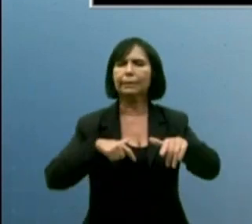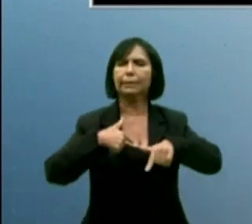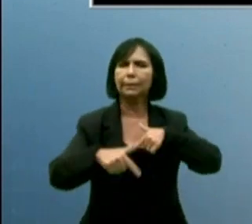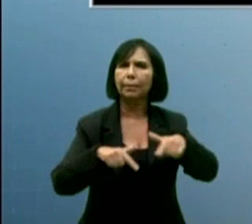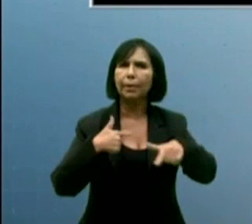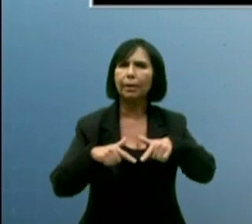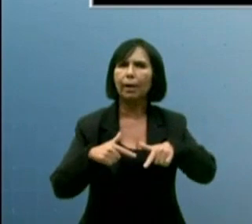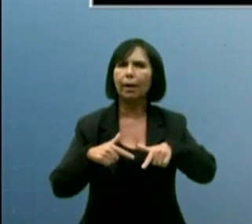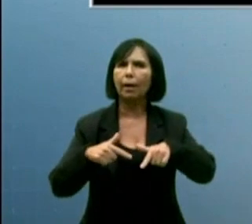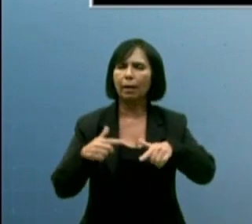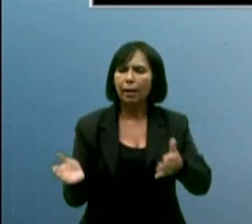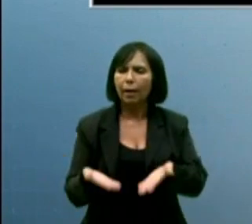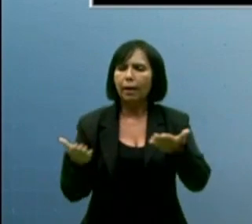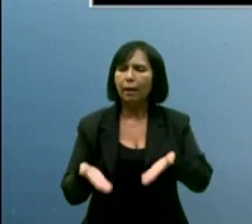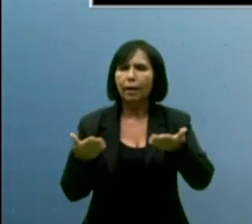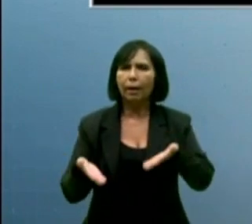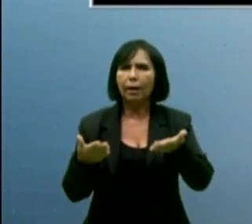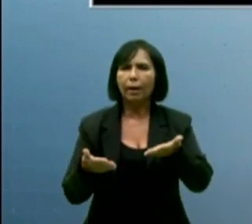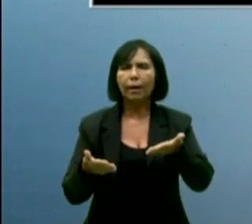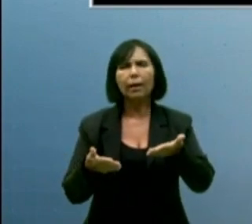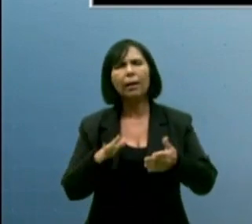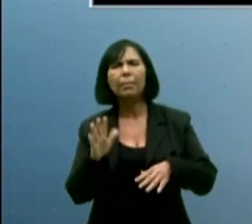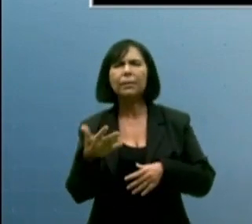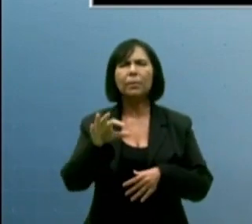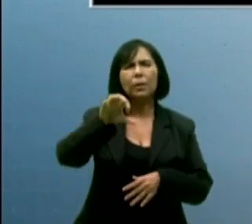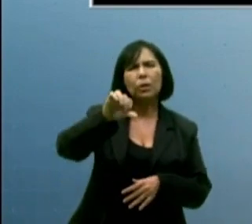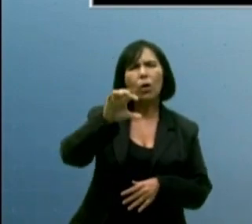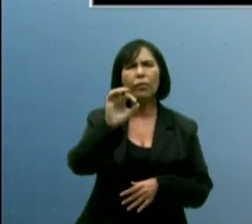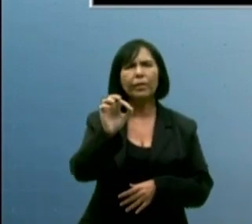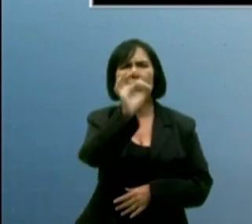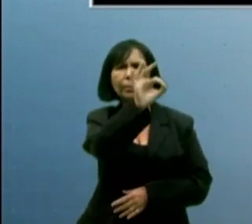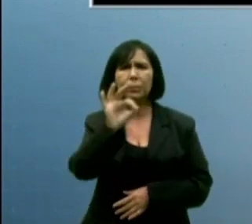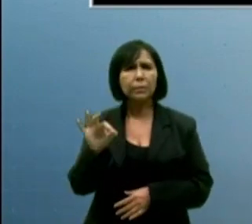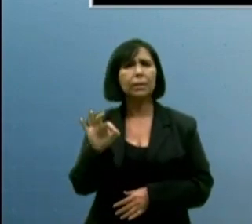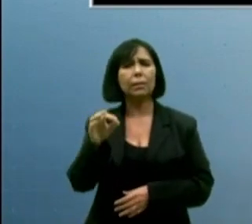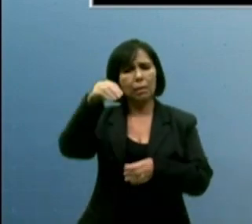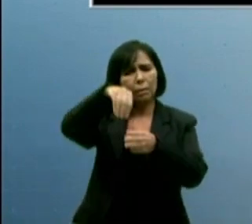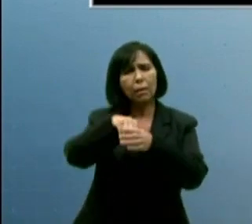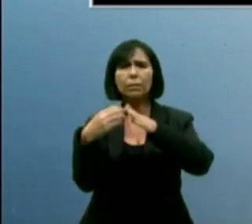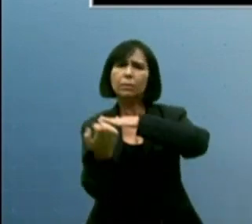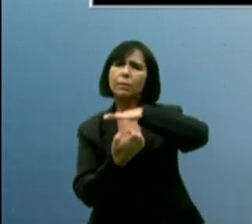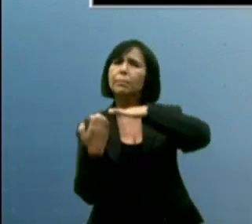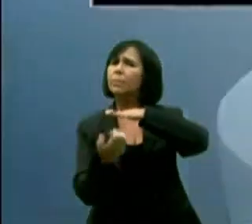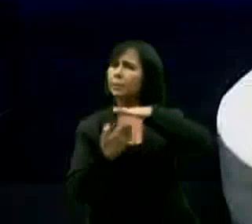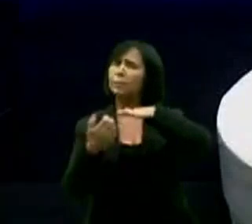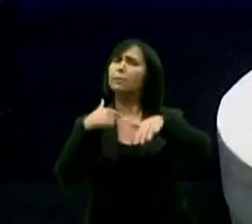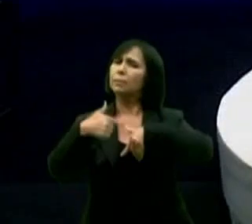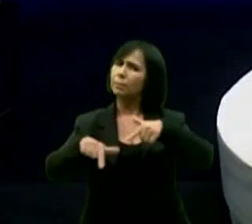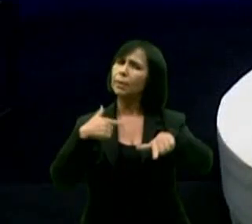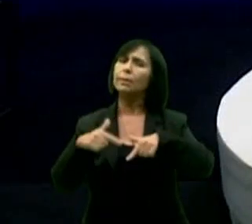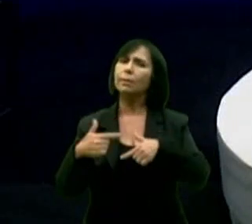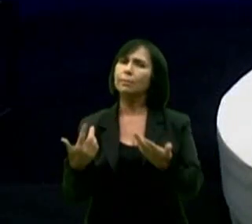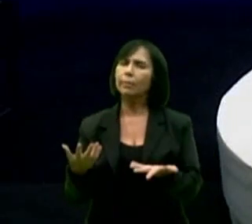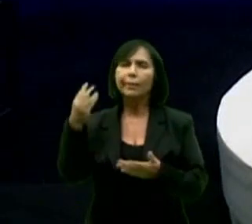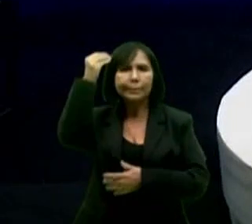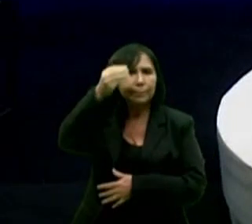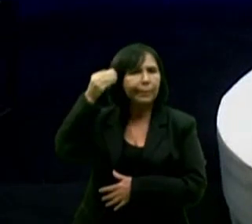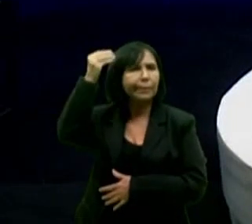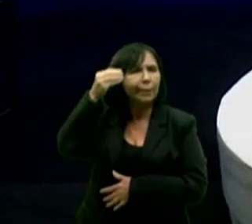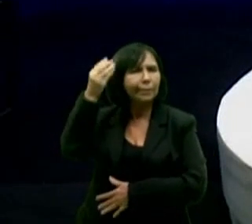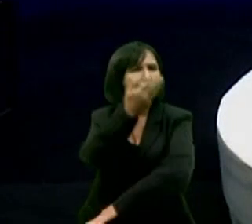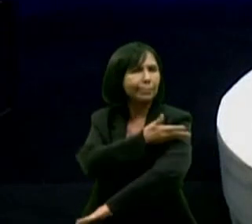aluno e que a grande maioria, mais de 90%, fica trabalhando dentro dessas empresas que nós apresentamos. Essa é a forma